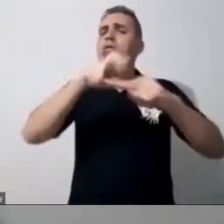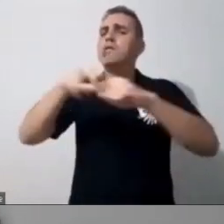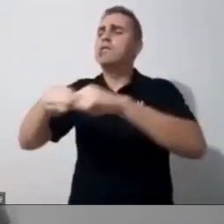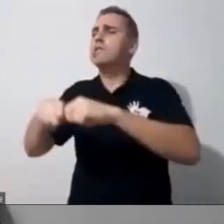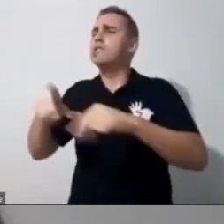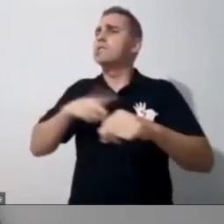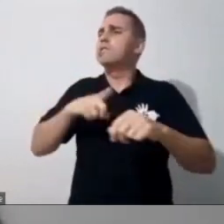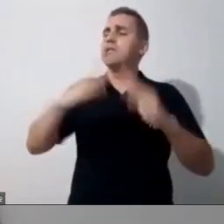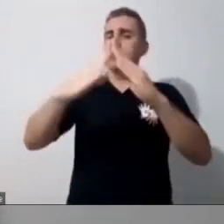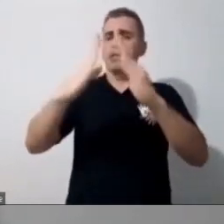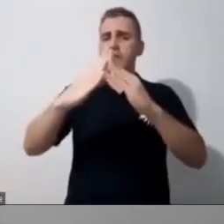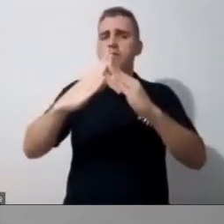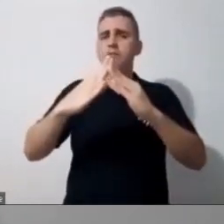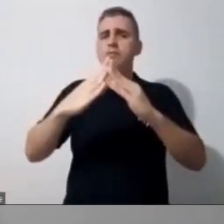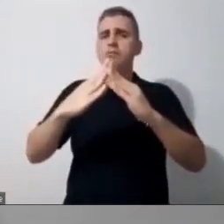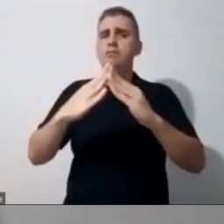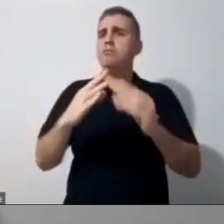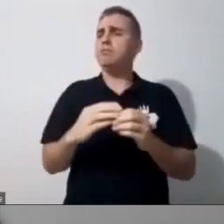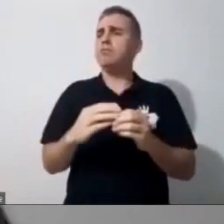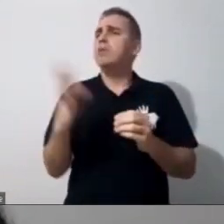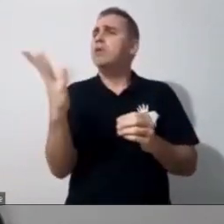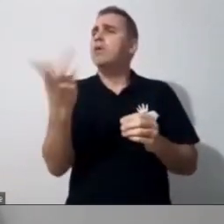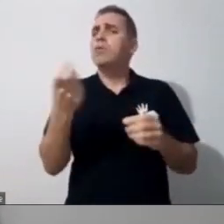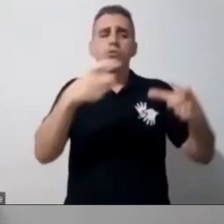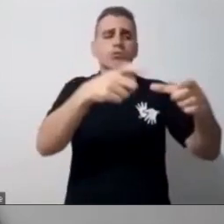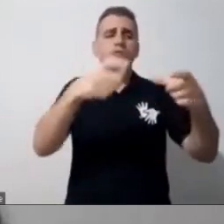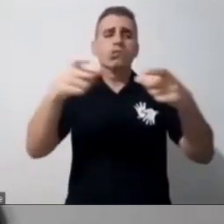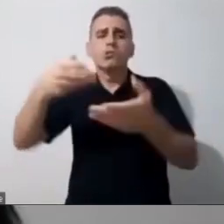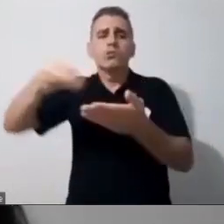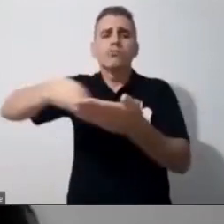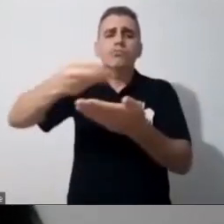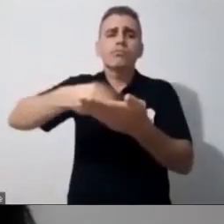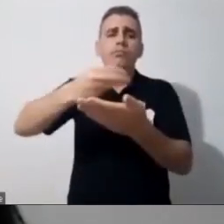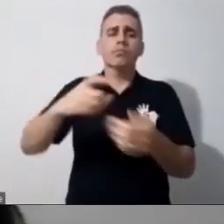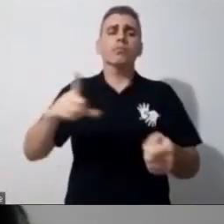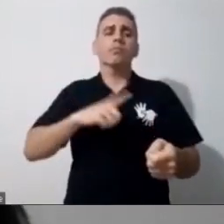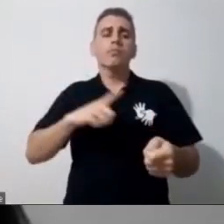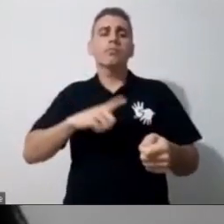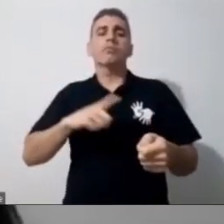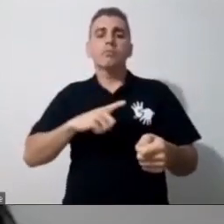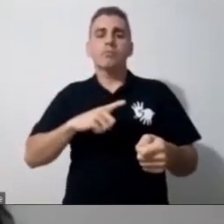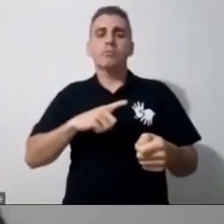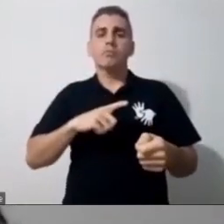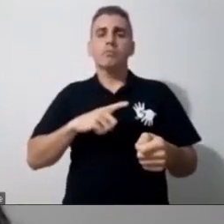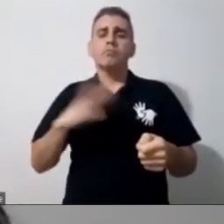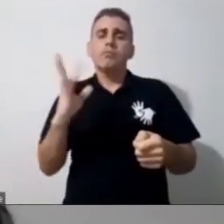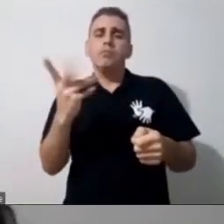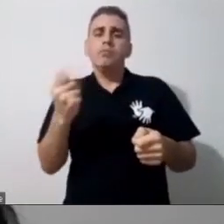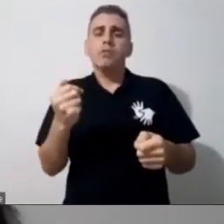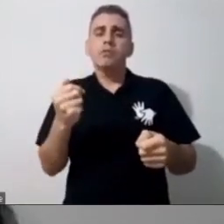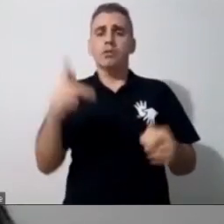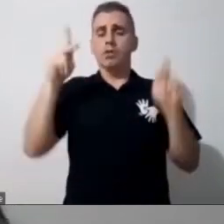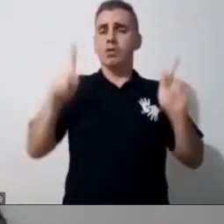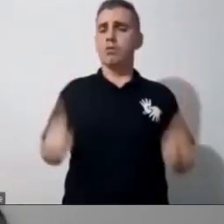Quantos pratos a gente coloca na mesa? E quantos são? Quantas pessoas são lá na família? Então, esse planejamento, ele tá